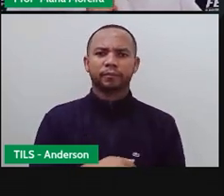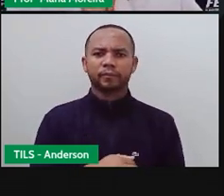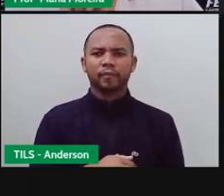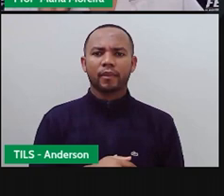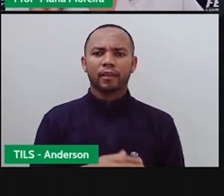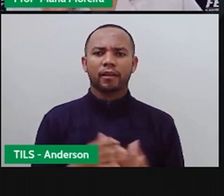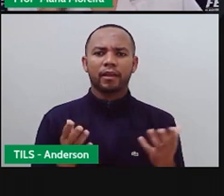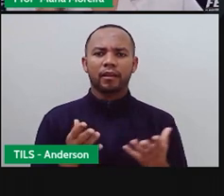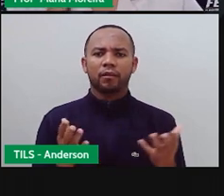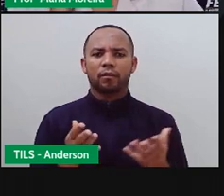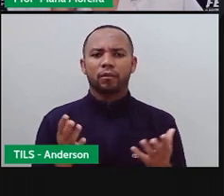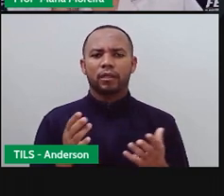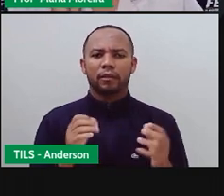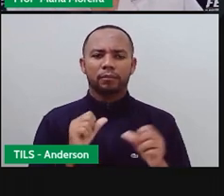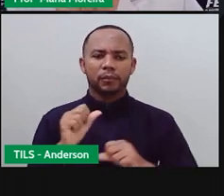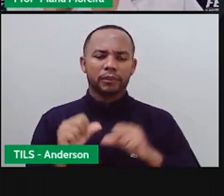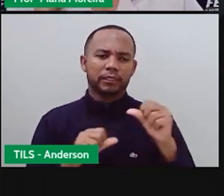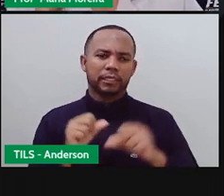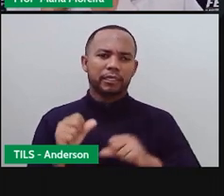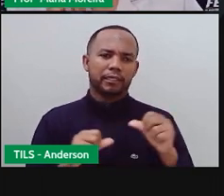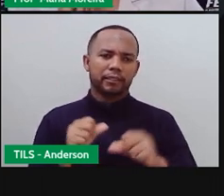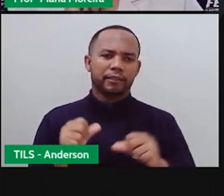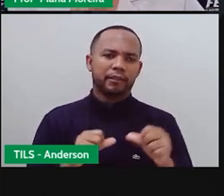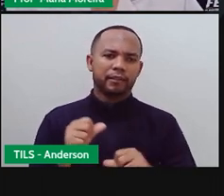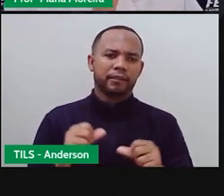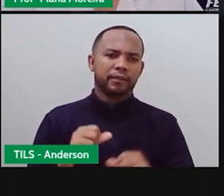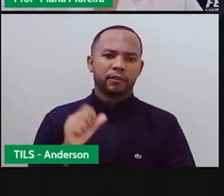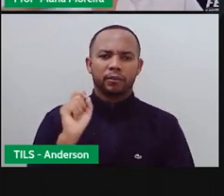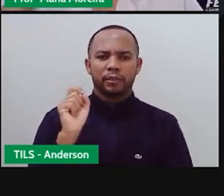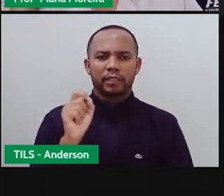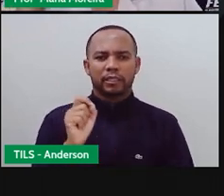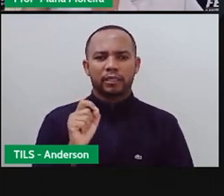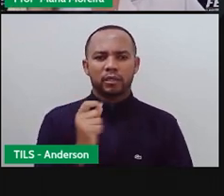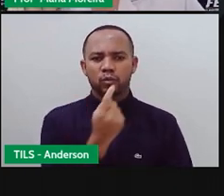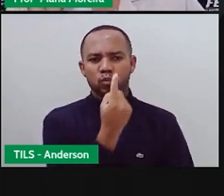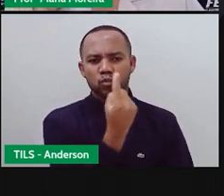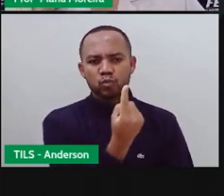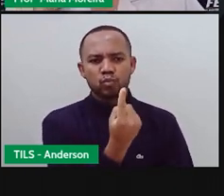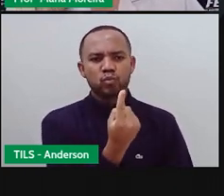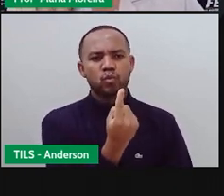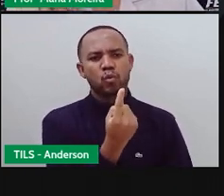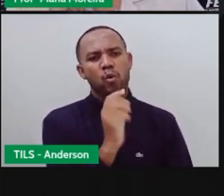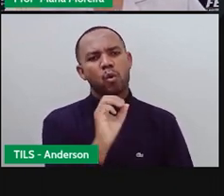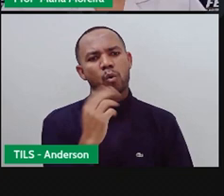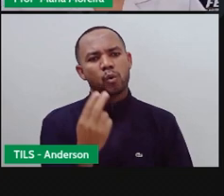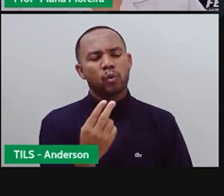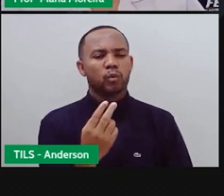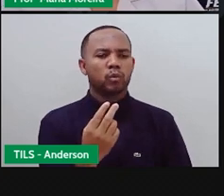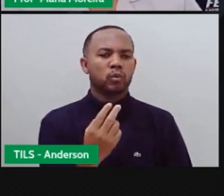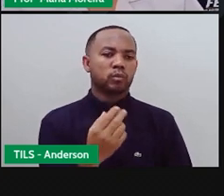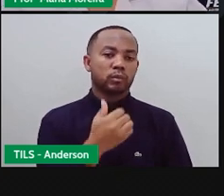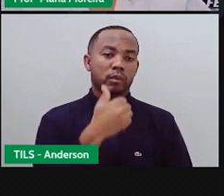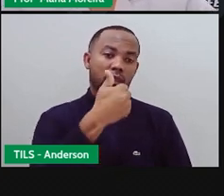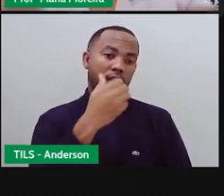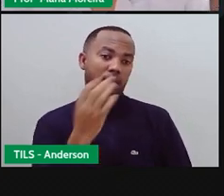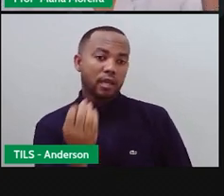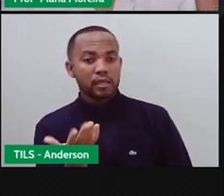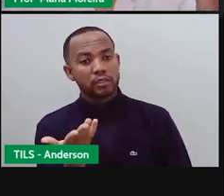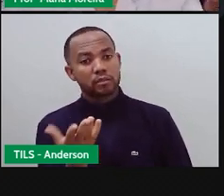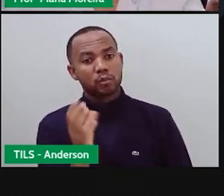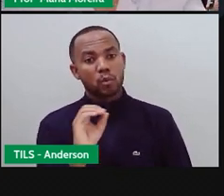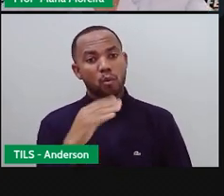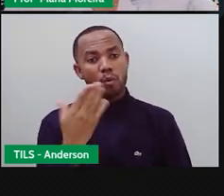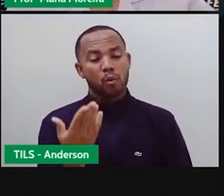mudar agora Porque vamos para milhar Falamos sobre unidade Falamos sobre dezenas Sobre centenas E agora vamos falar sobre